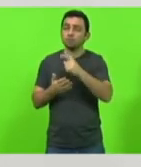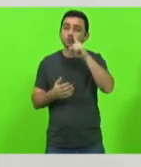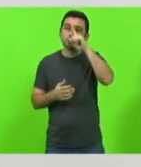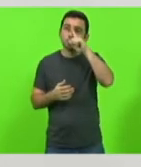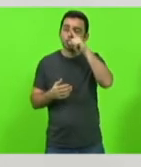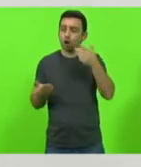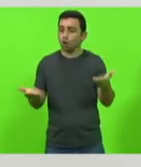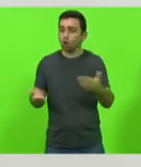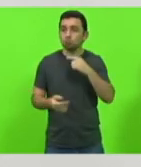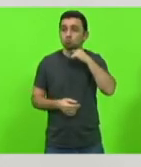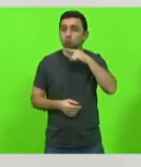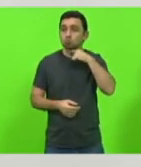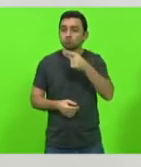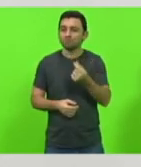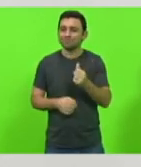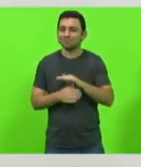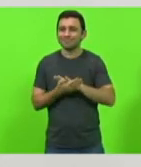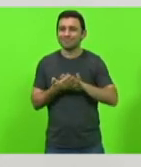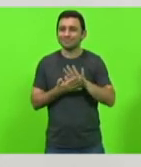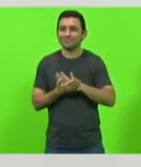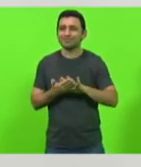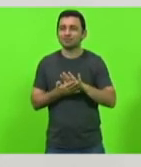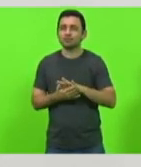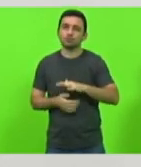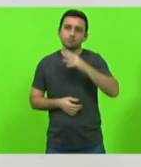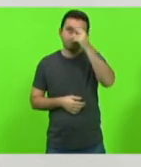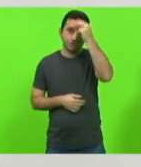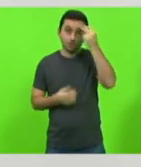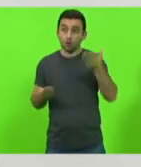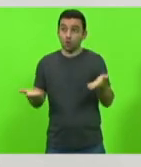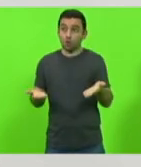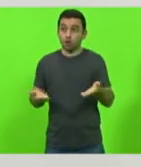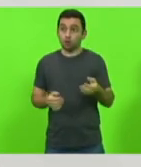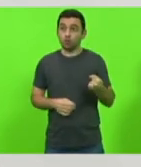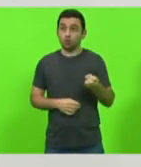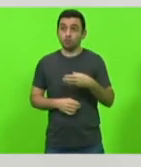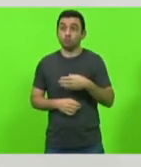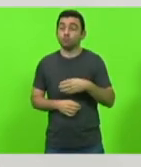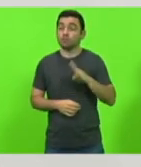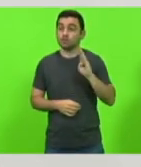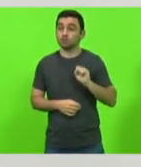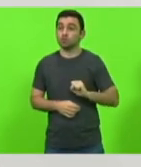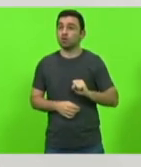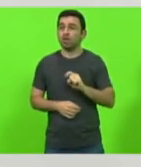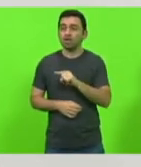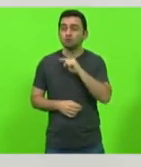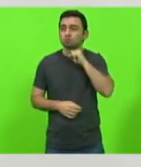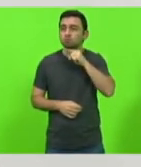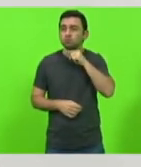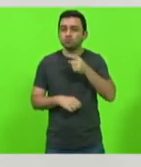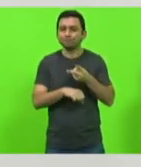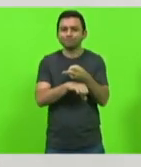conseguiram está lá o prefeito o atual prefeito de Barra do Sul correu atrás também não conseguiu